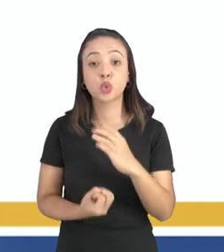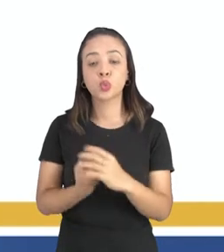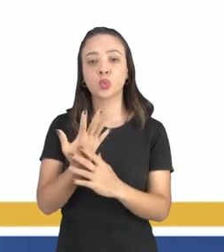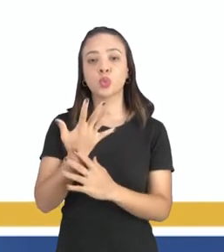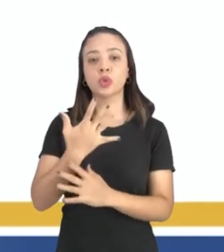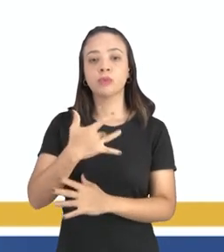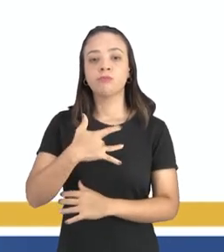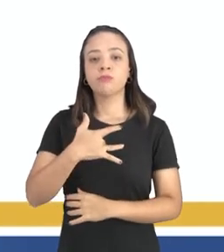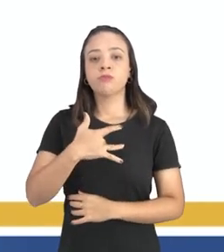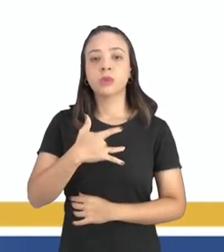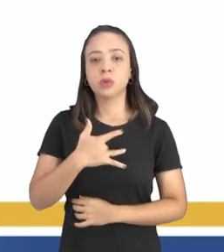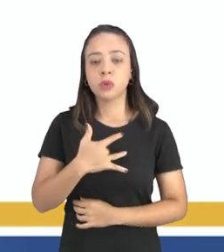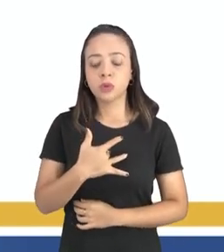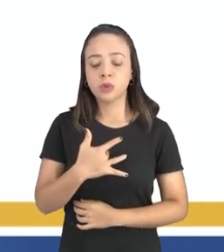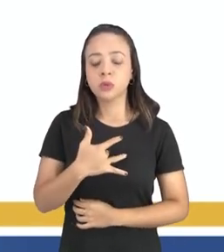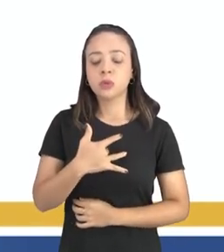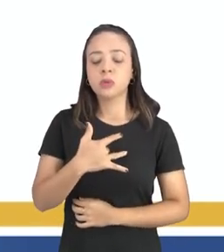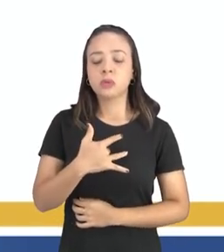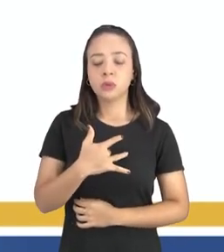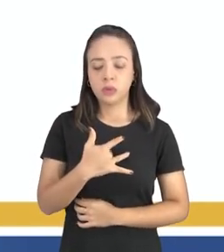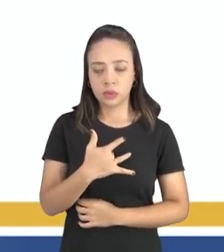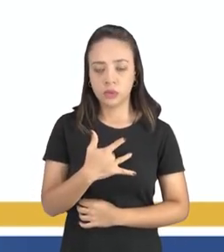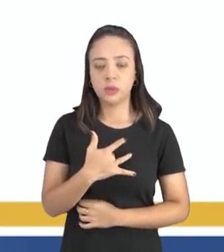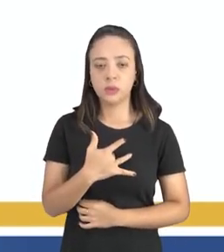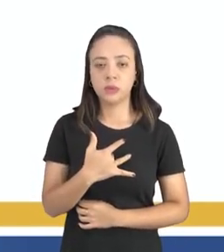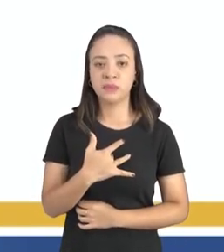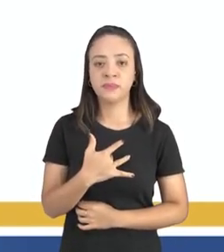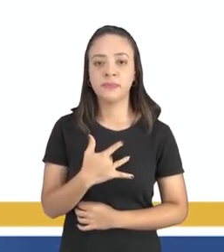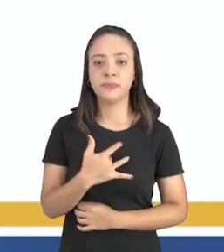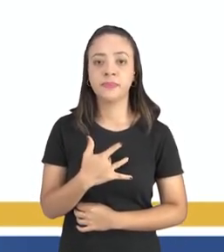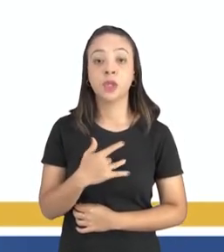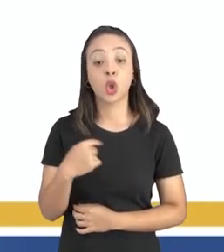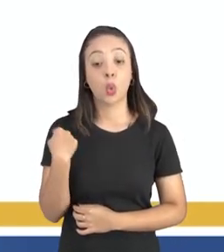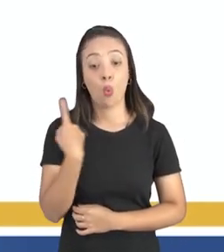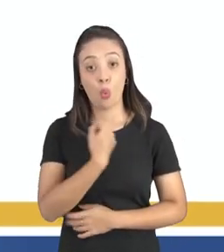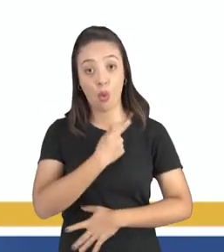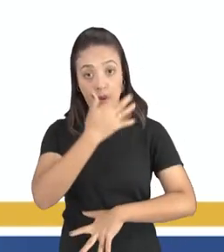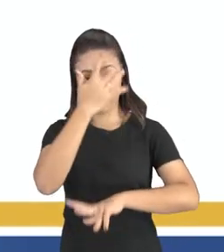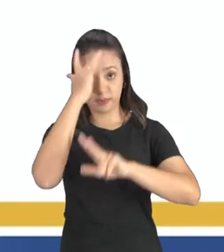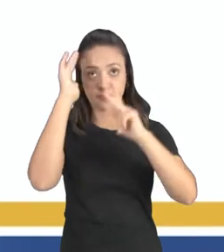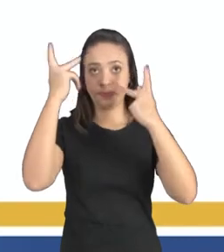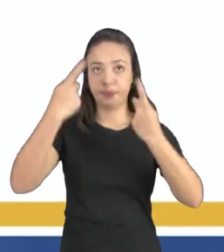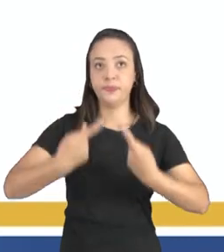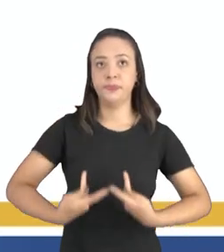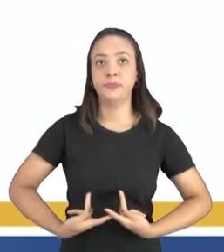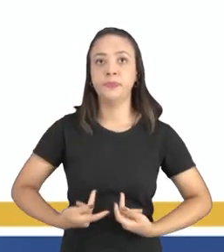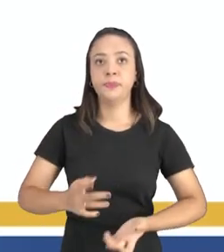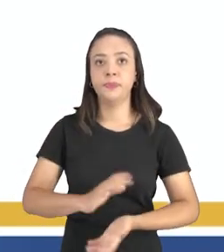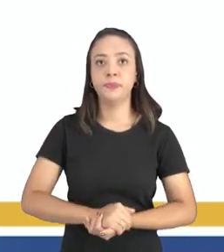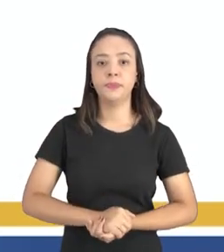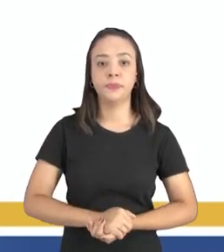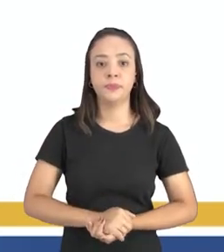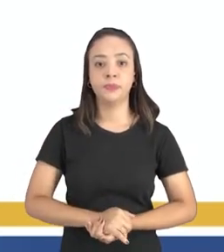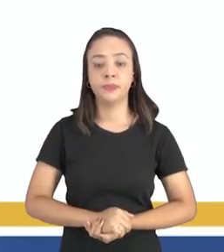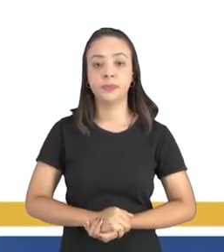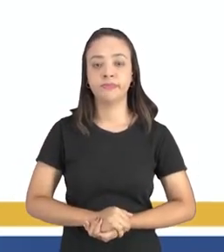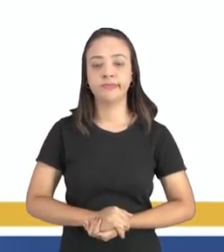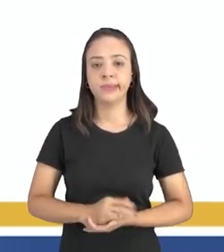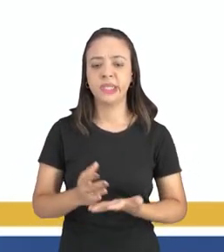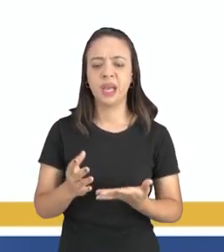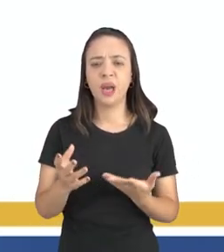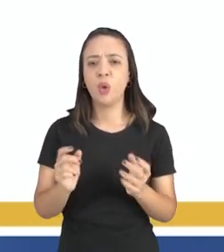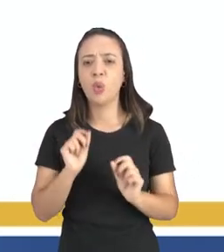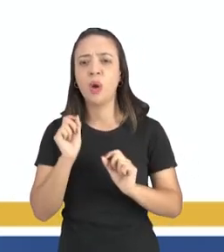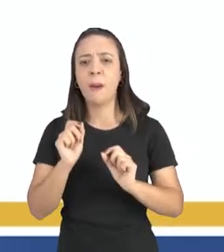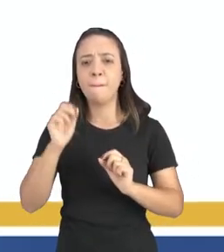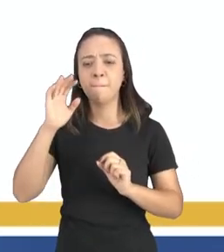causadores da tuberculose nos seres humanos tá gente e aí eles afetam principalmente